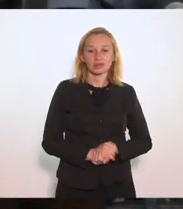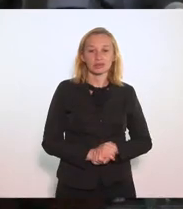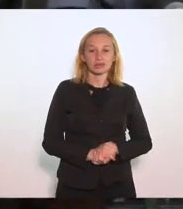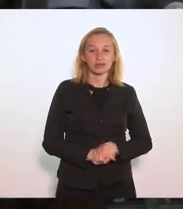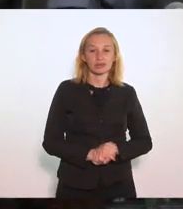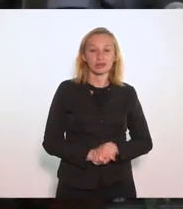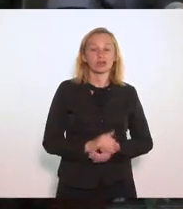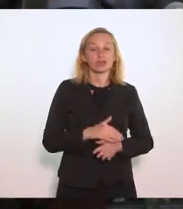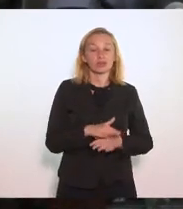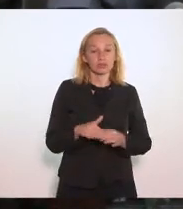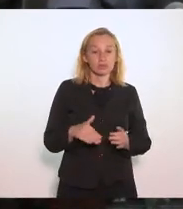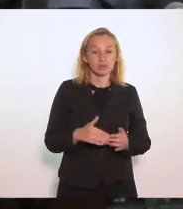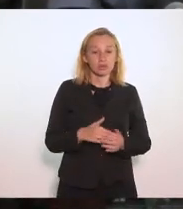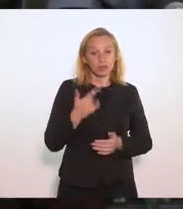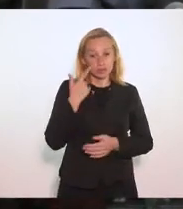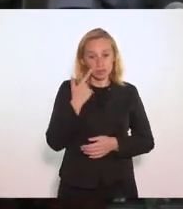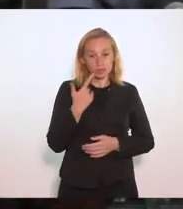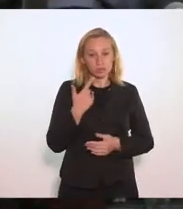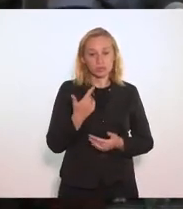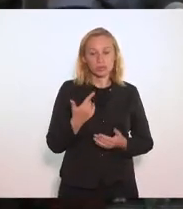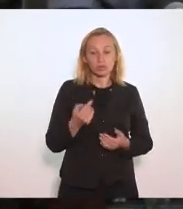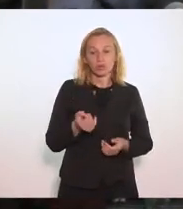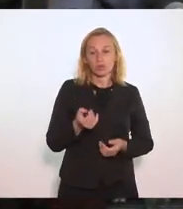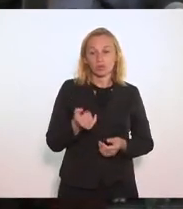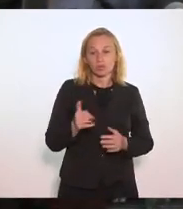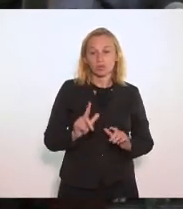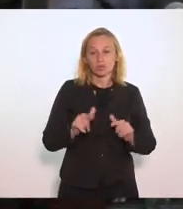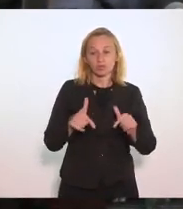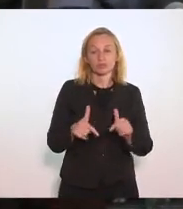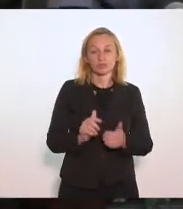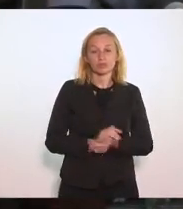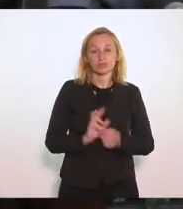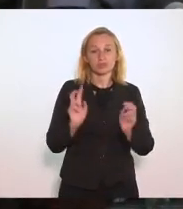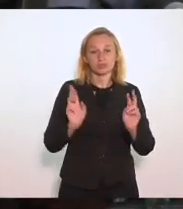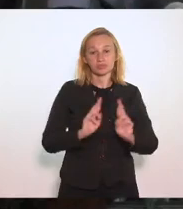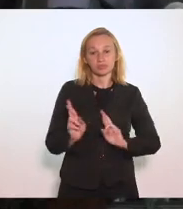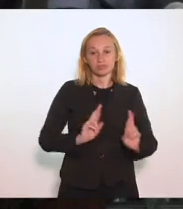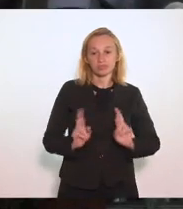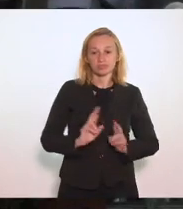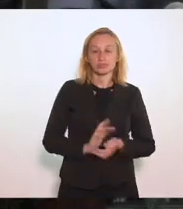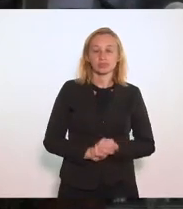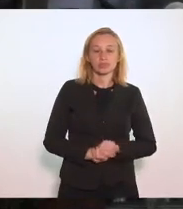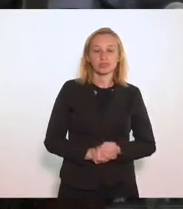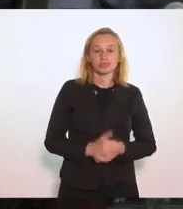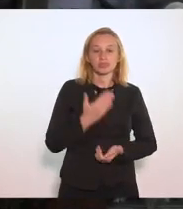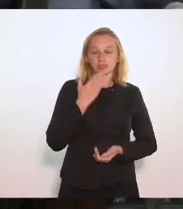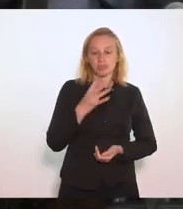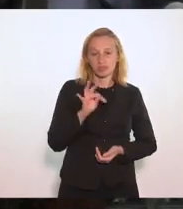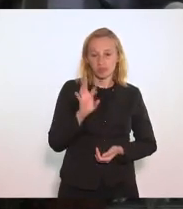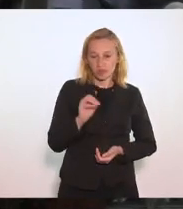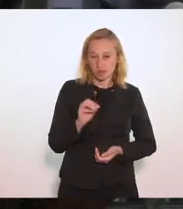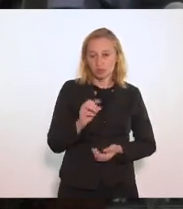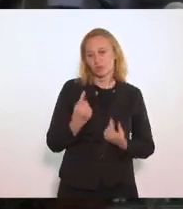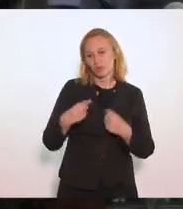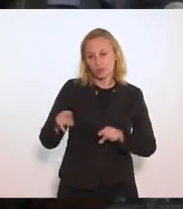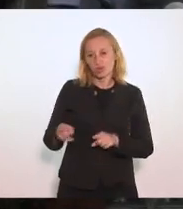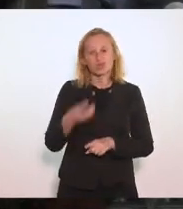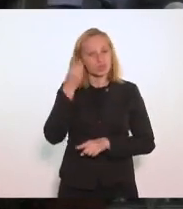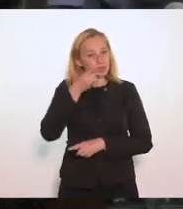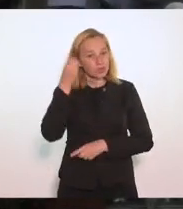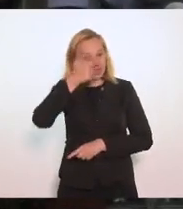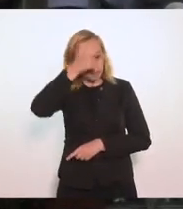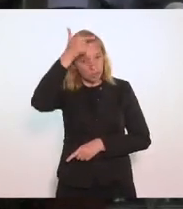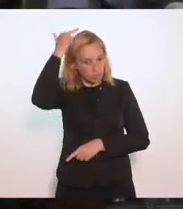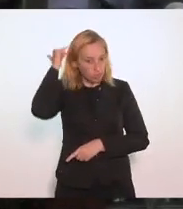E vi poucas Manifestações No momento Em relação A pedir o veto Pelo contrário O deputado Luiz Paulo